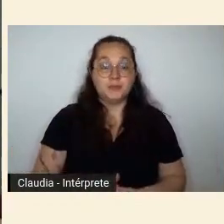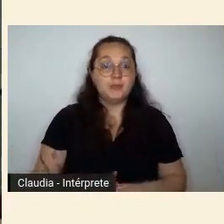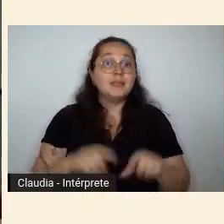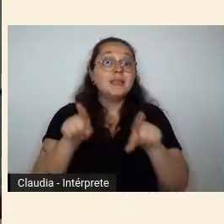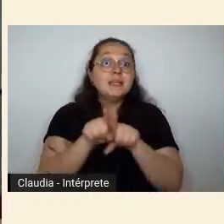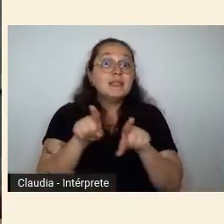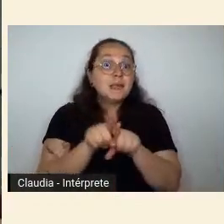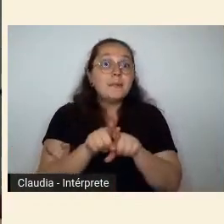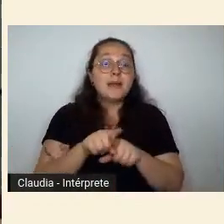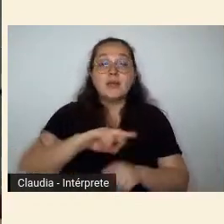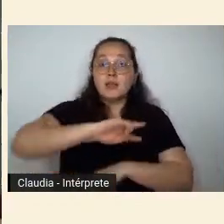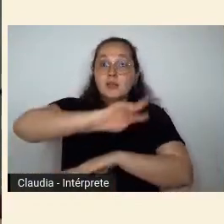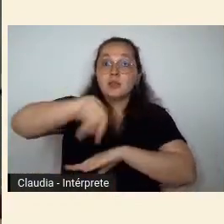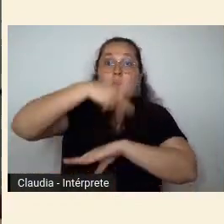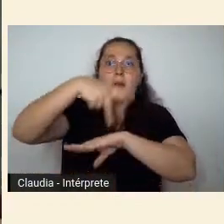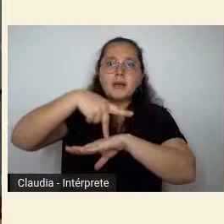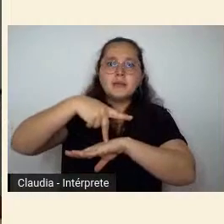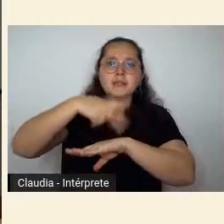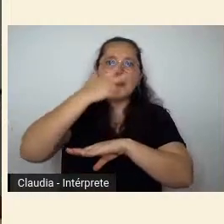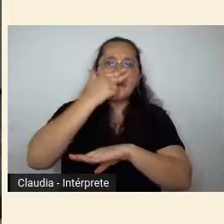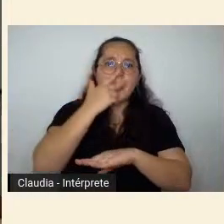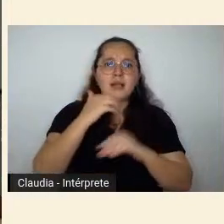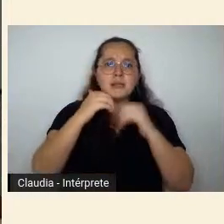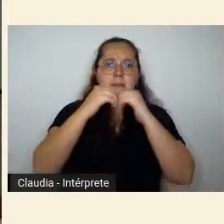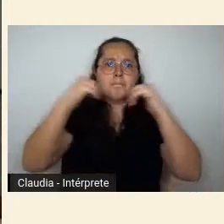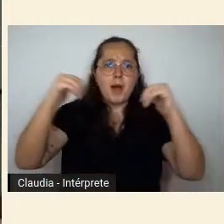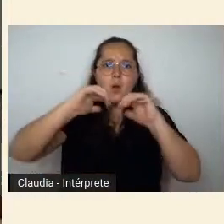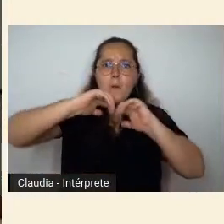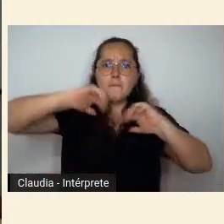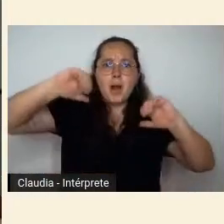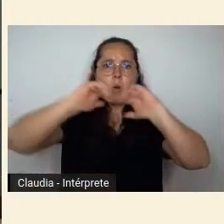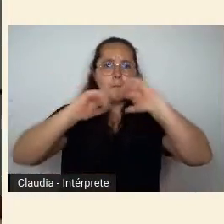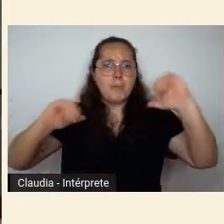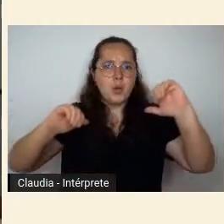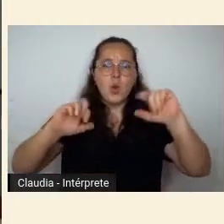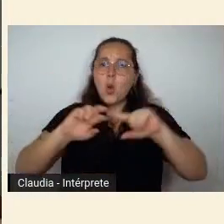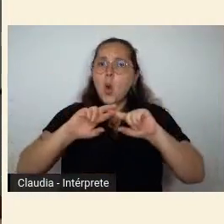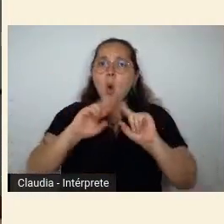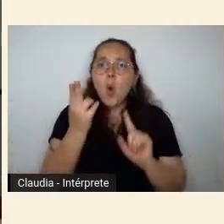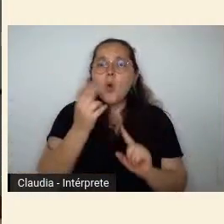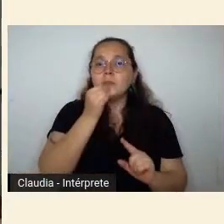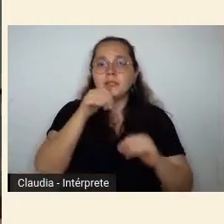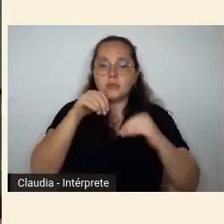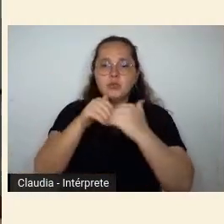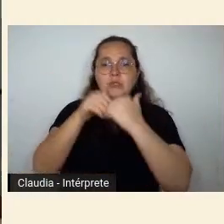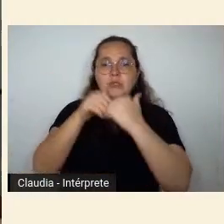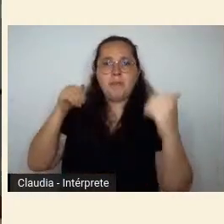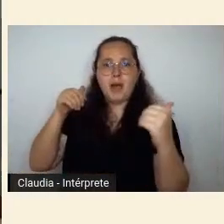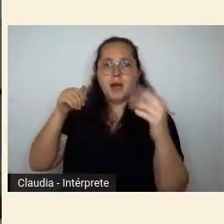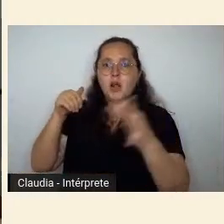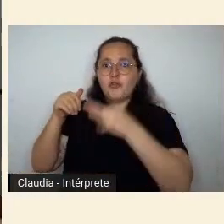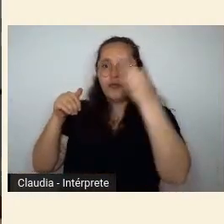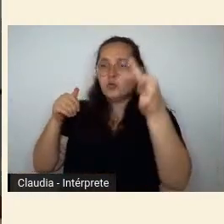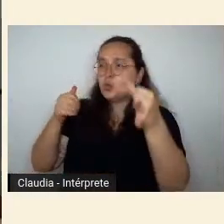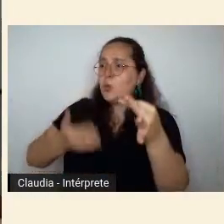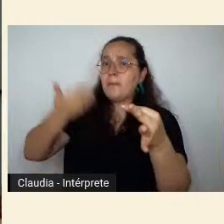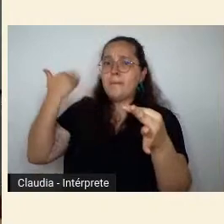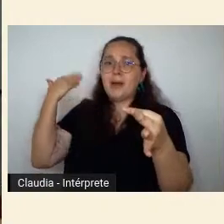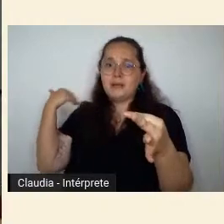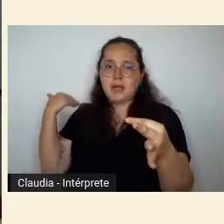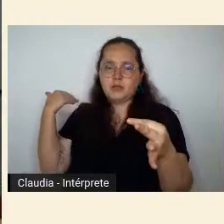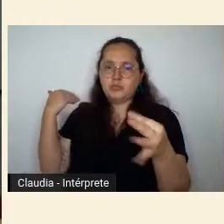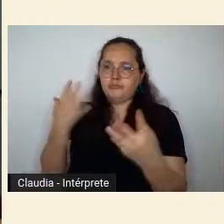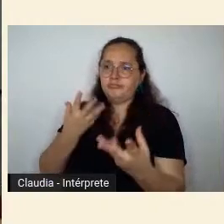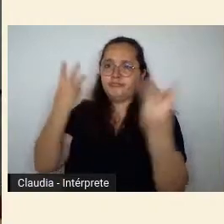espécie de corte seco necessário com o passado como podemos entender os limites de um legado inventado como